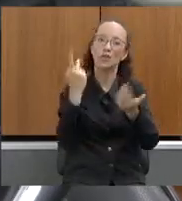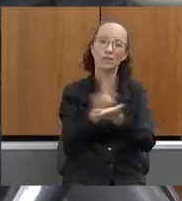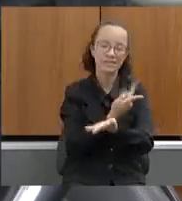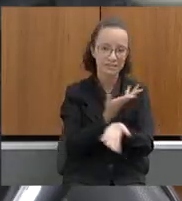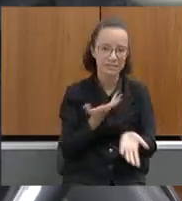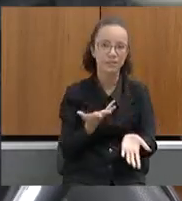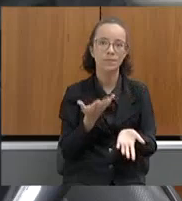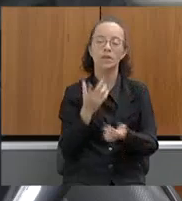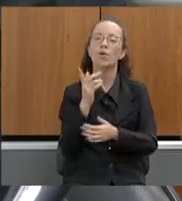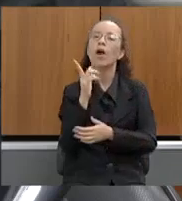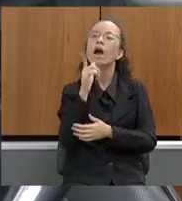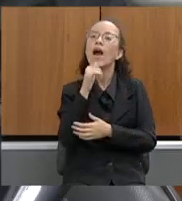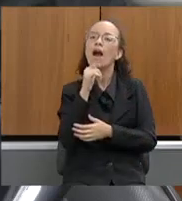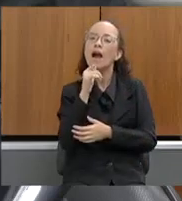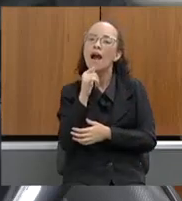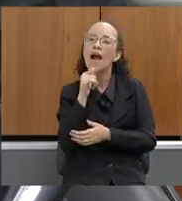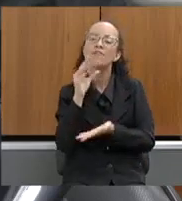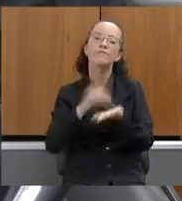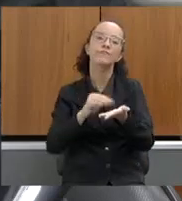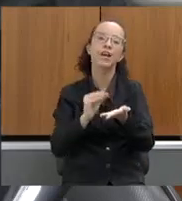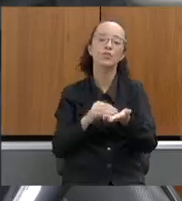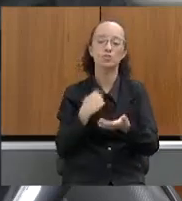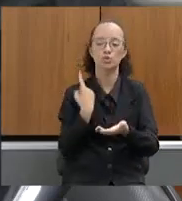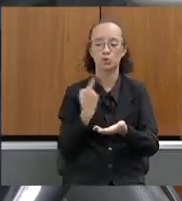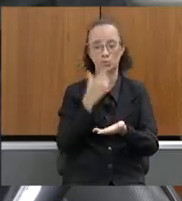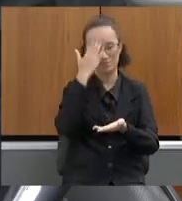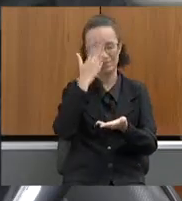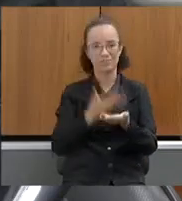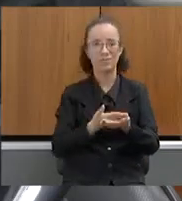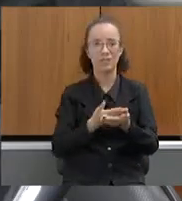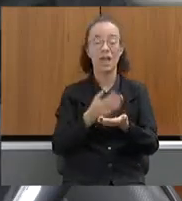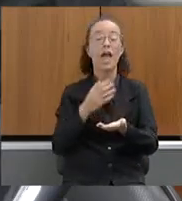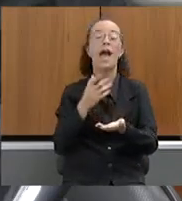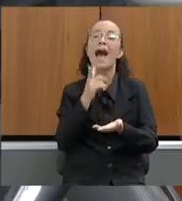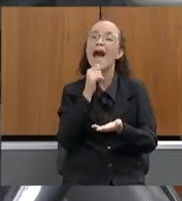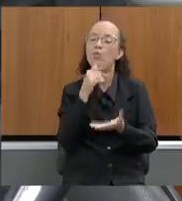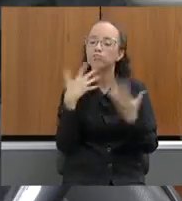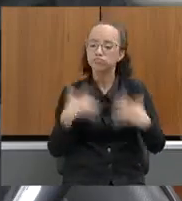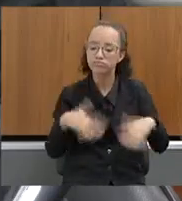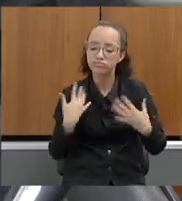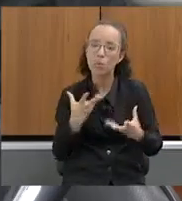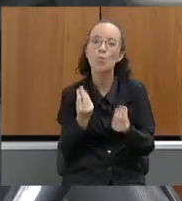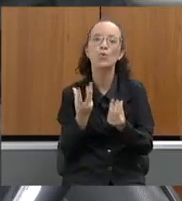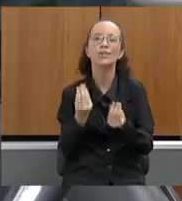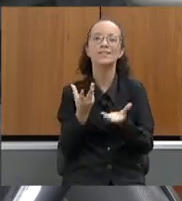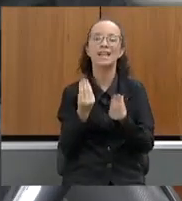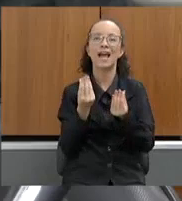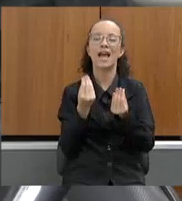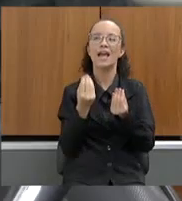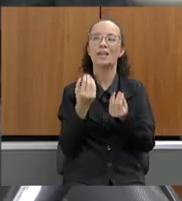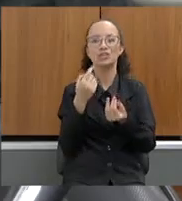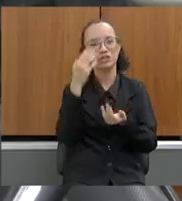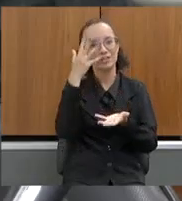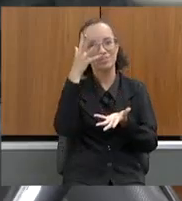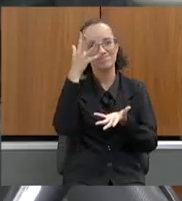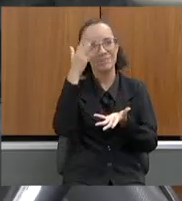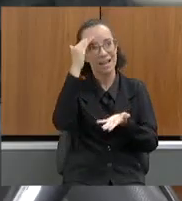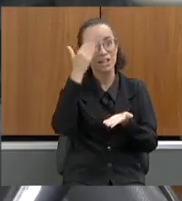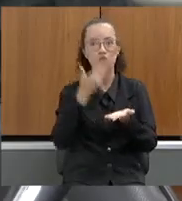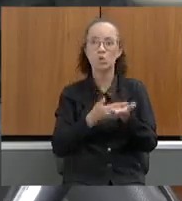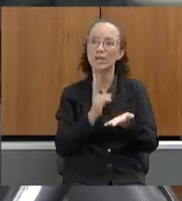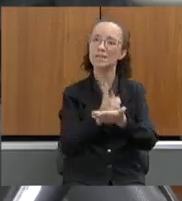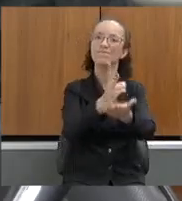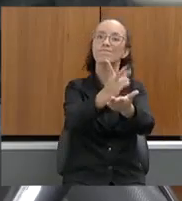a abundância de água nos fez crer que seria para sempre. E hoje vivemos uma crise hídrica. E temos também